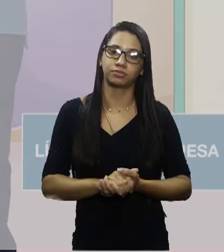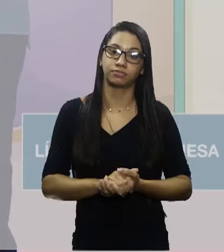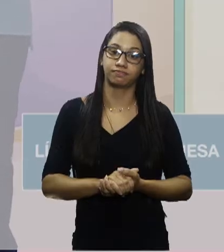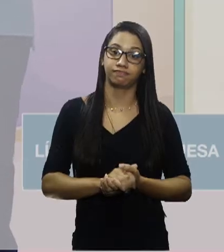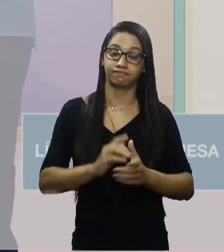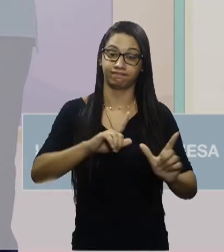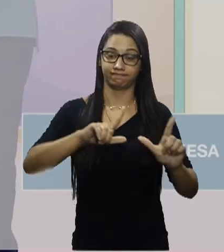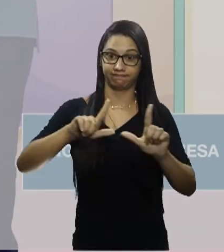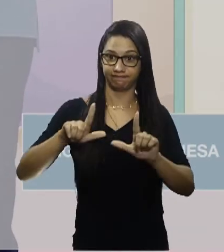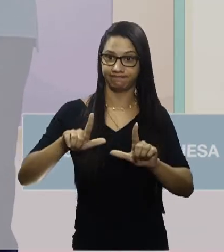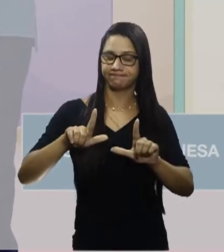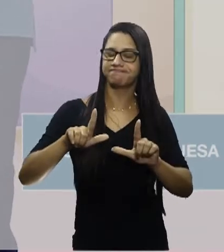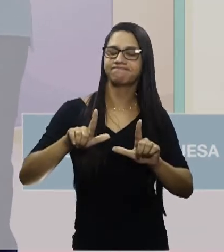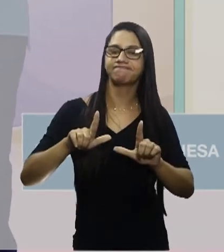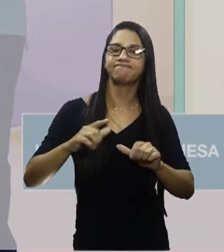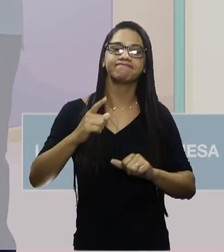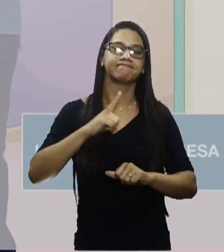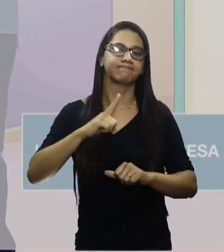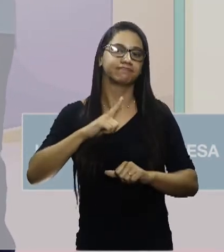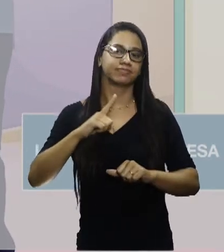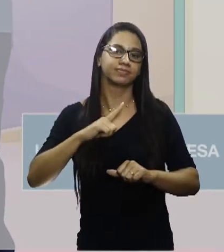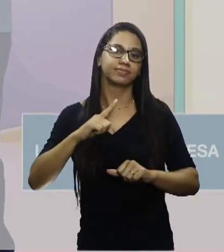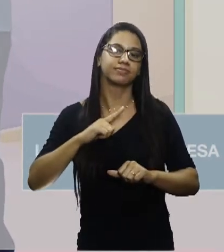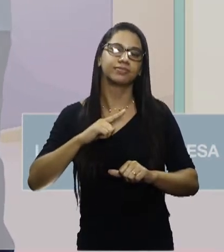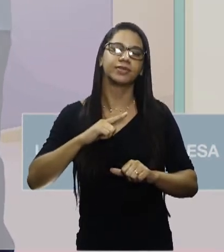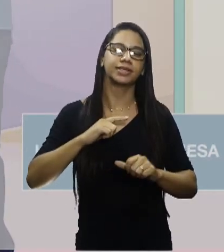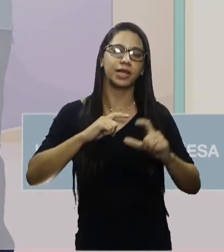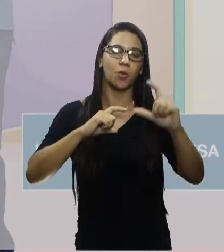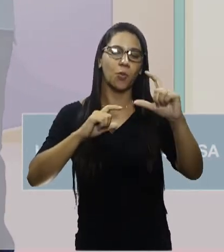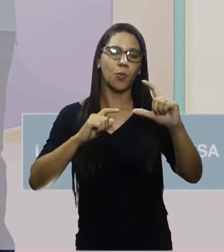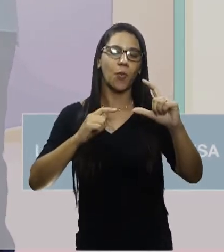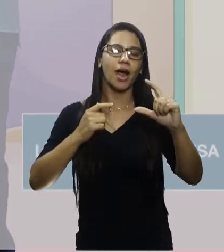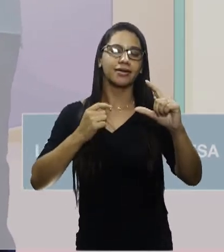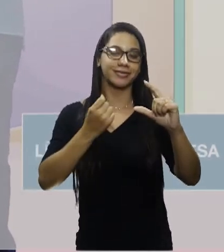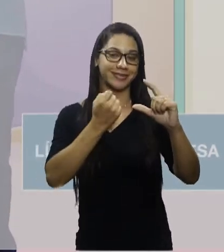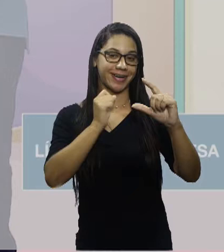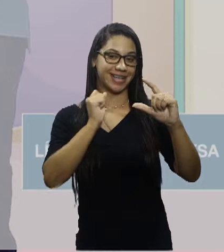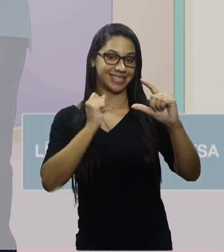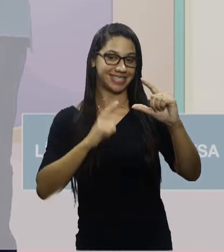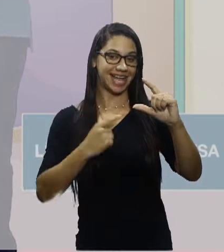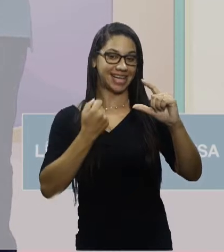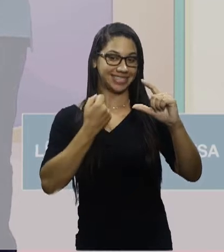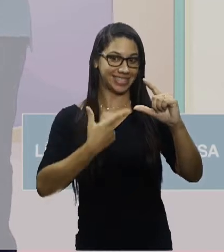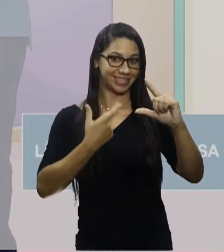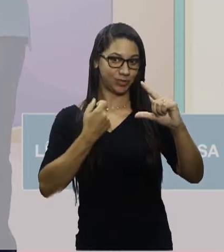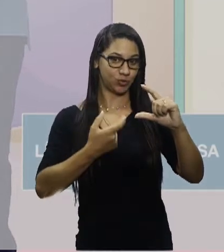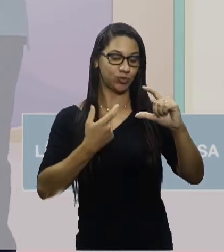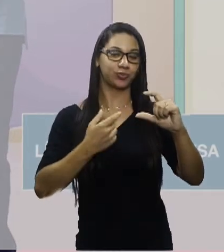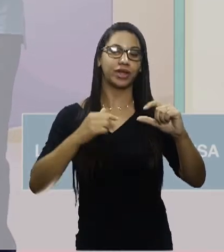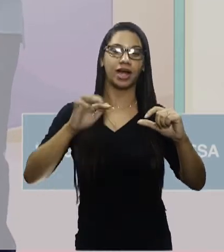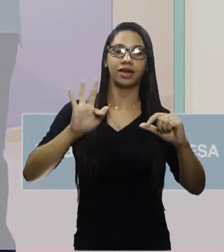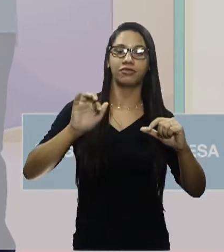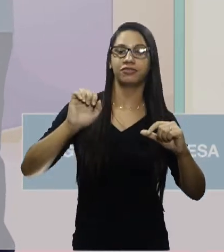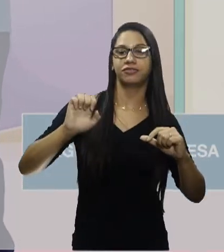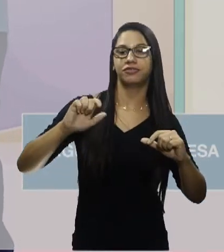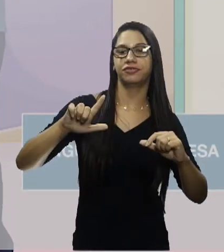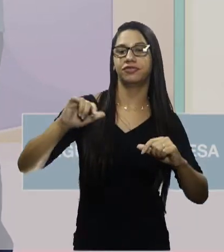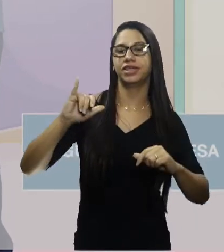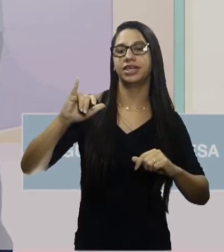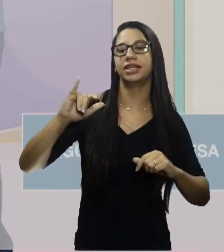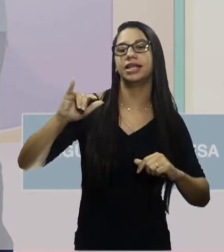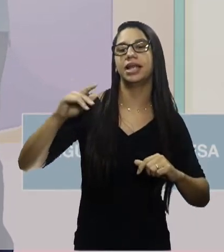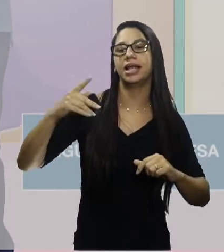No slide seguinte, teremos aí uma charge, onde vamos ter o Felipe, um personagem da Turma da